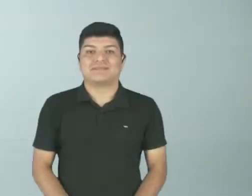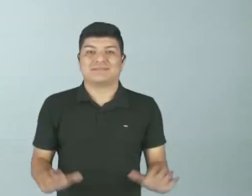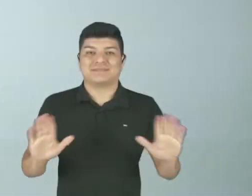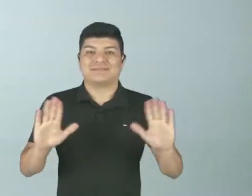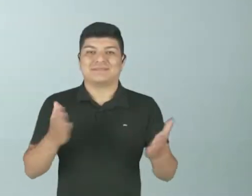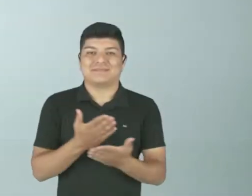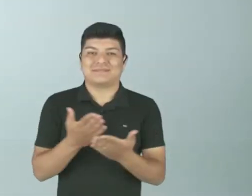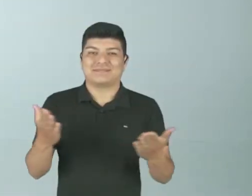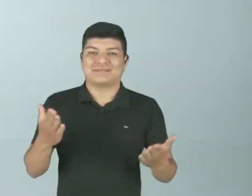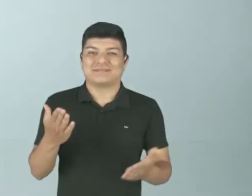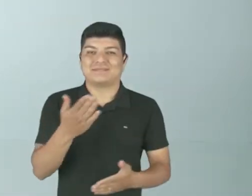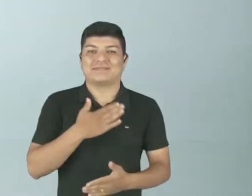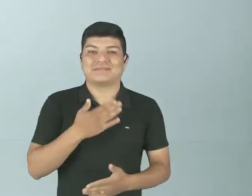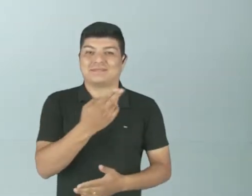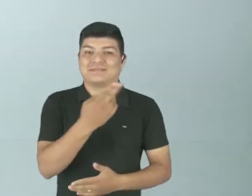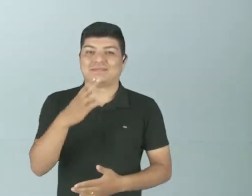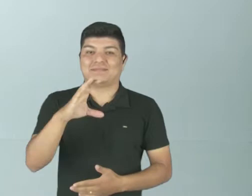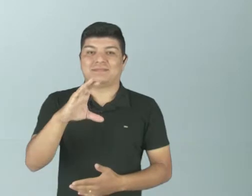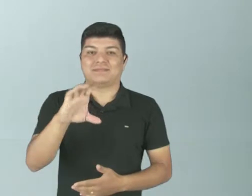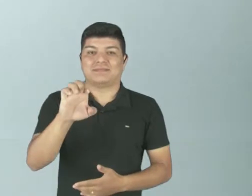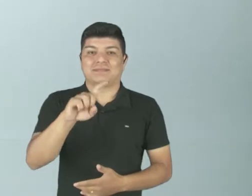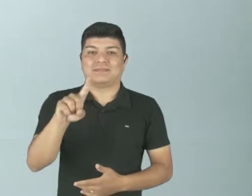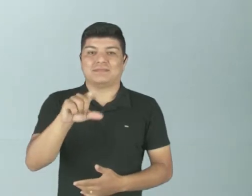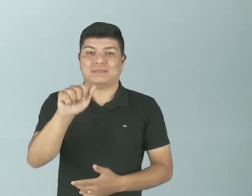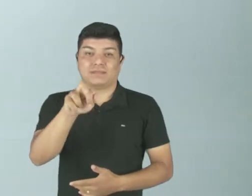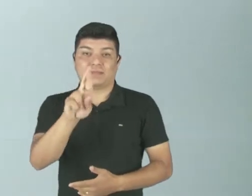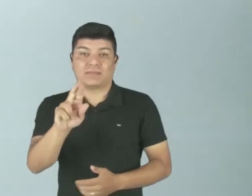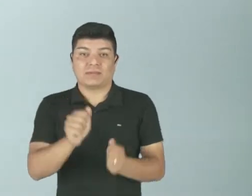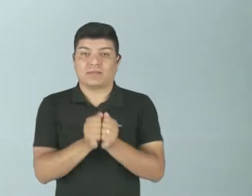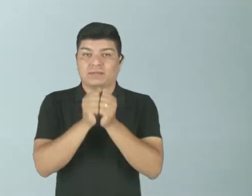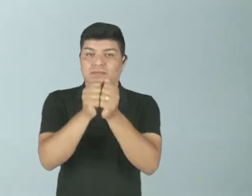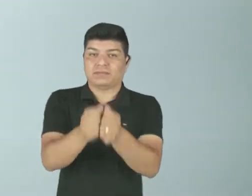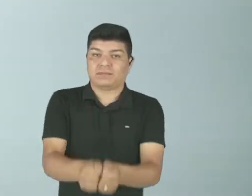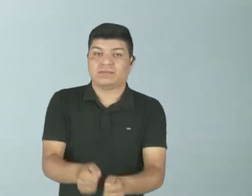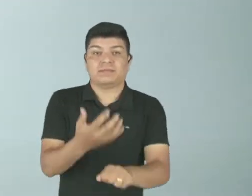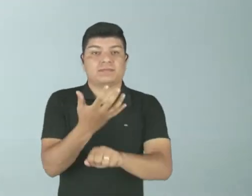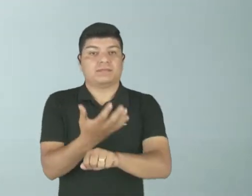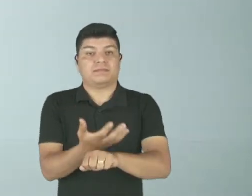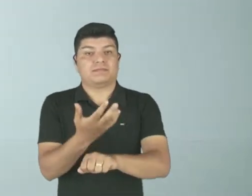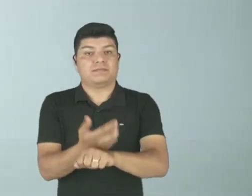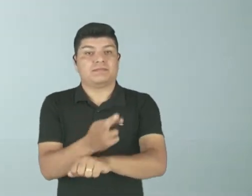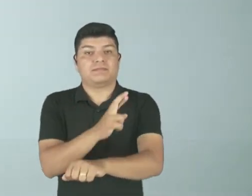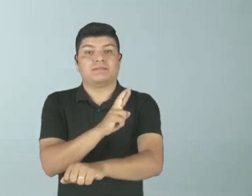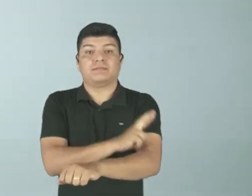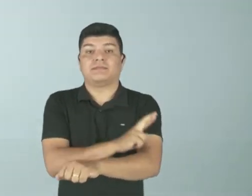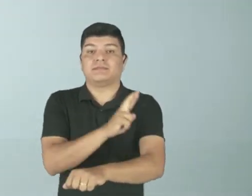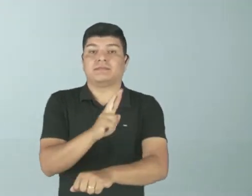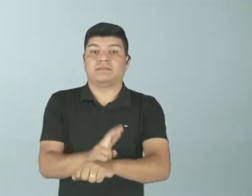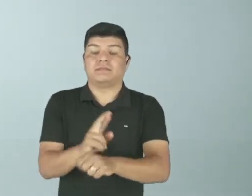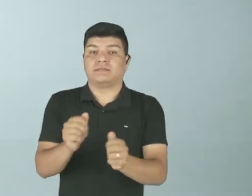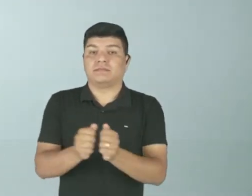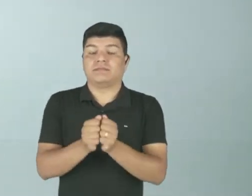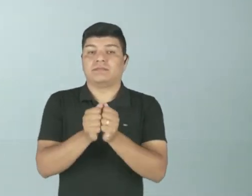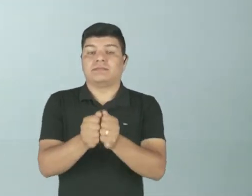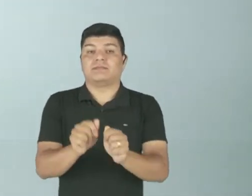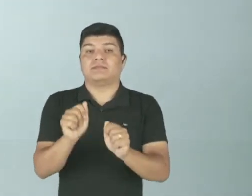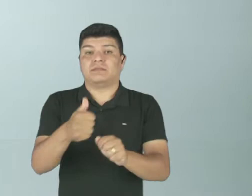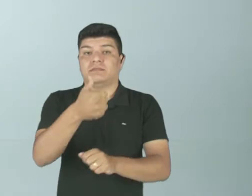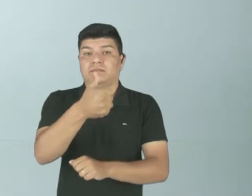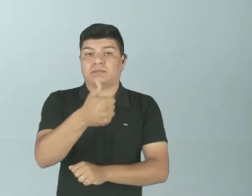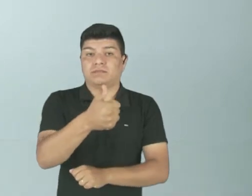Olá pessoal, sou o professor César Ildo, vou estar com vocês com a disciplina de ensino religioso. Estamos na nossa